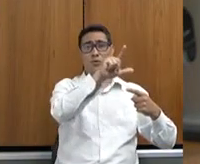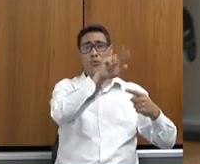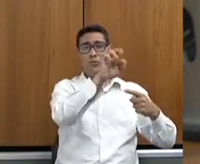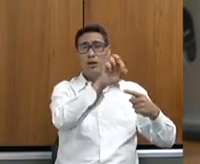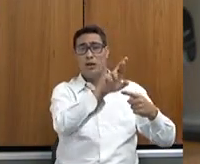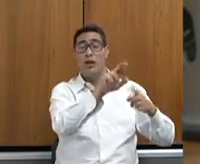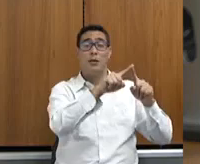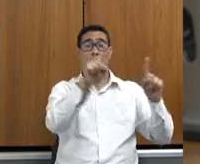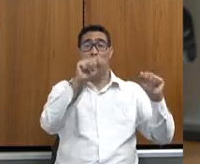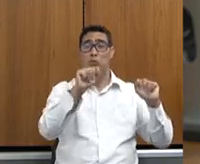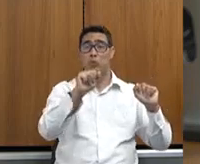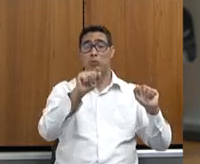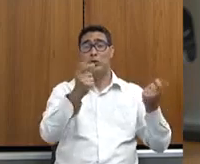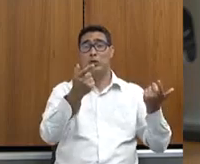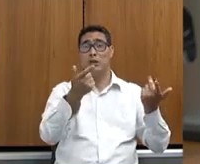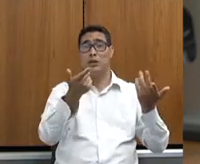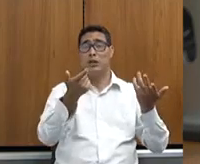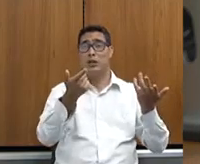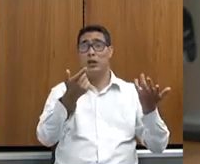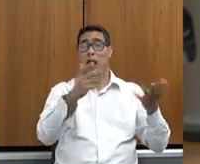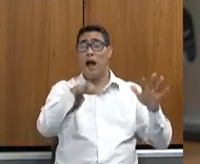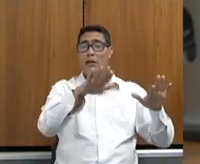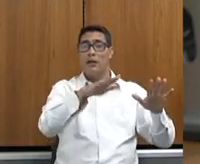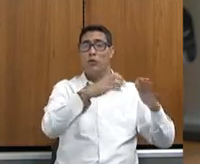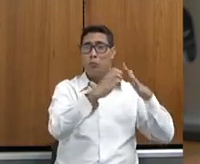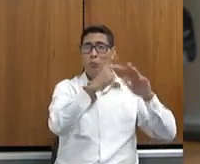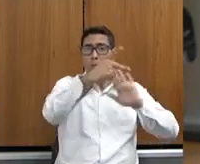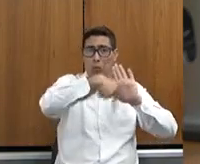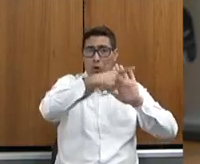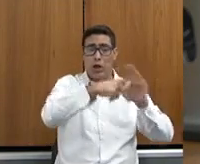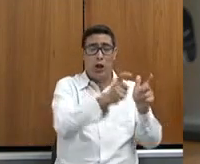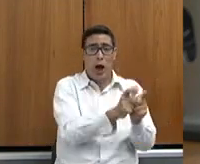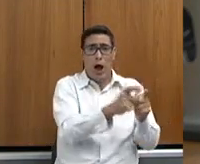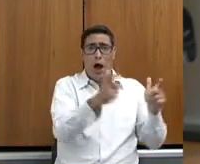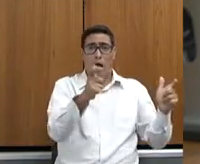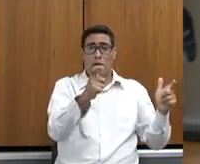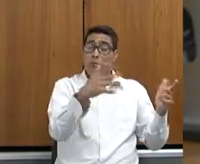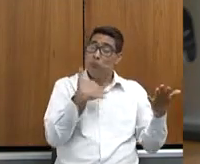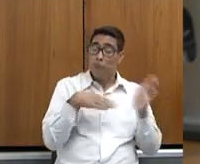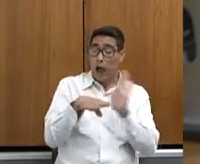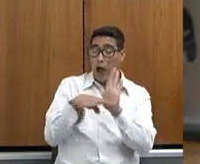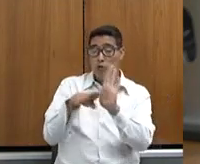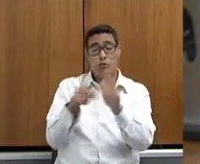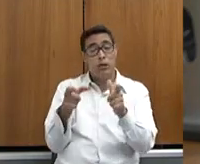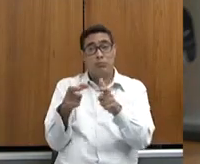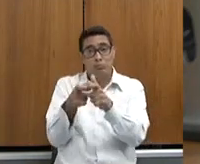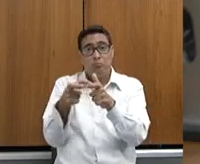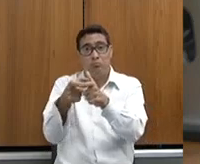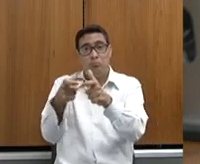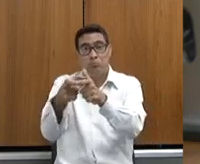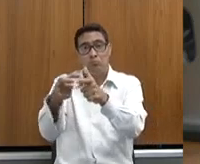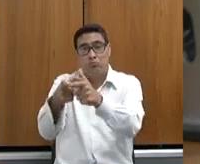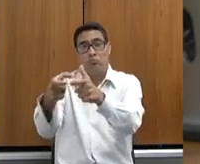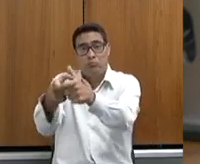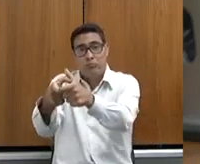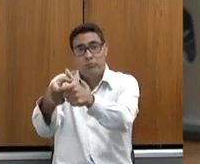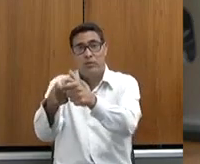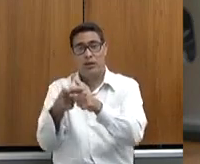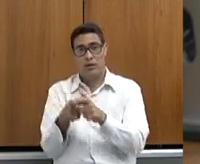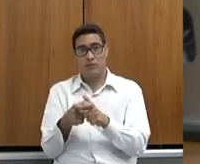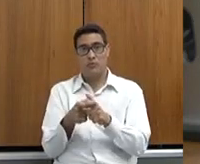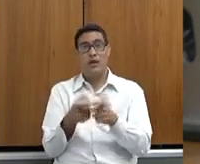projeto, você pode financiar 100 pequenos e ter renda para aquela família lá. Ou seja, sabe, Itália, nós queríamos